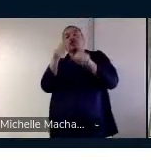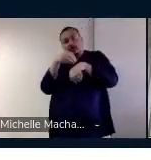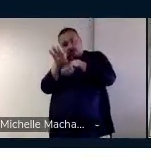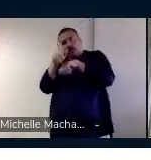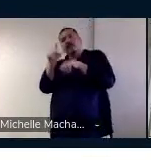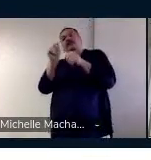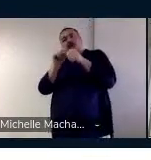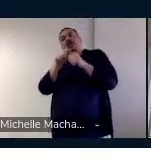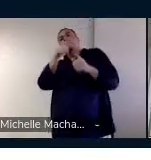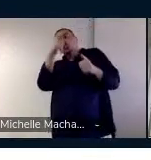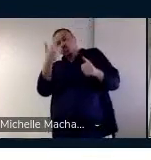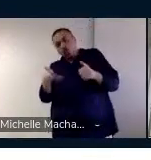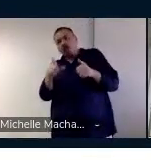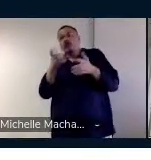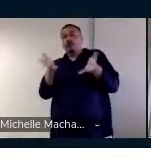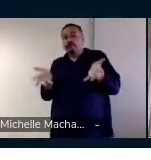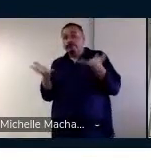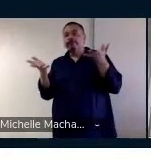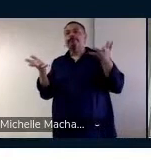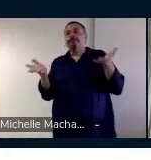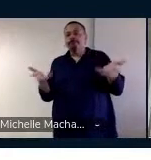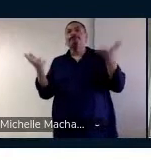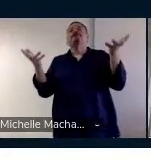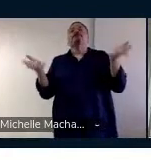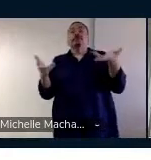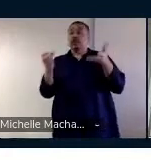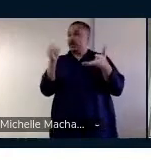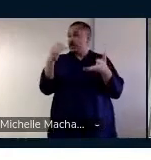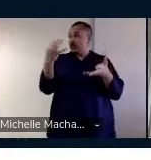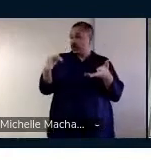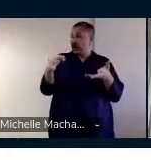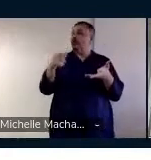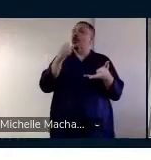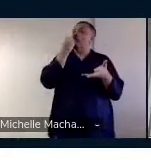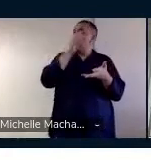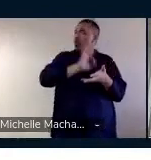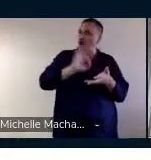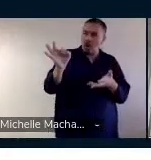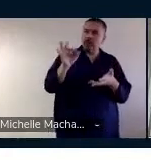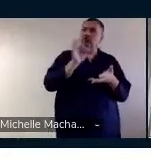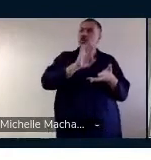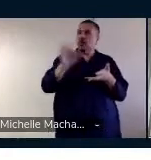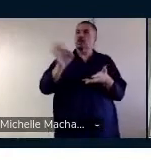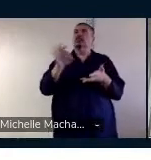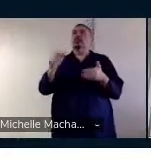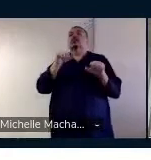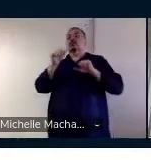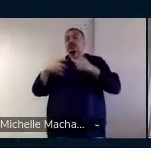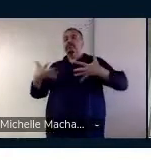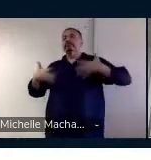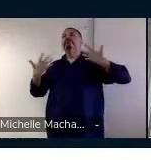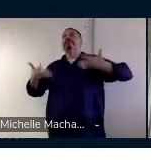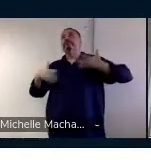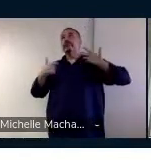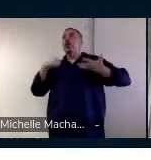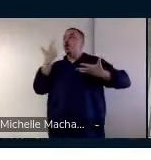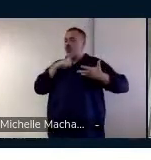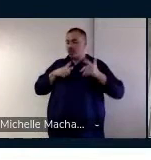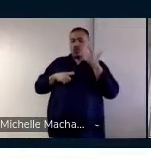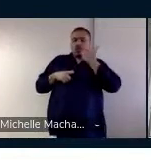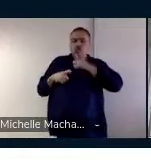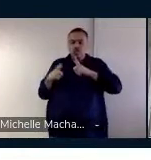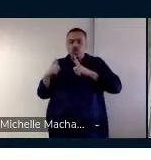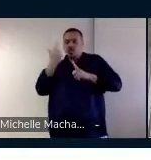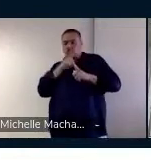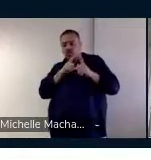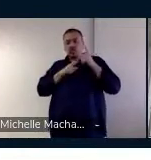oportunidade para ele fazer de novo. E ir reforçando. Se o aluno acertou, reforça também. Para ele se sentir cada vez mais motivado. E pensar, eu estou conseguindo. Eu